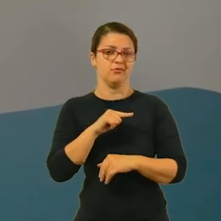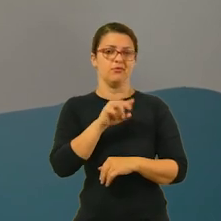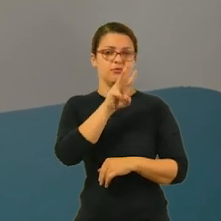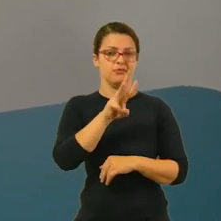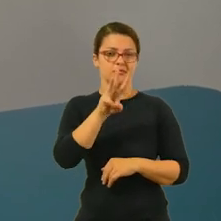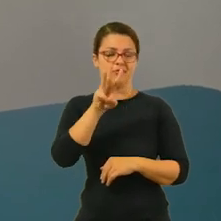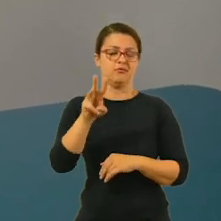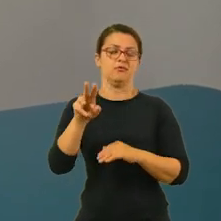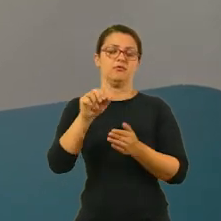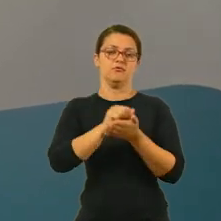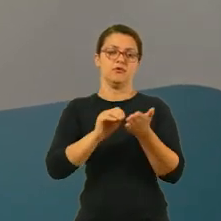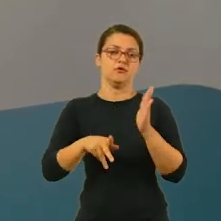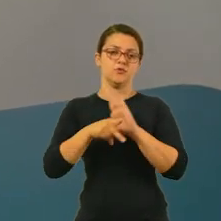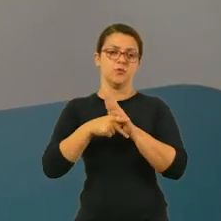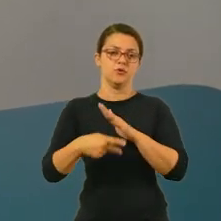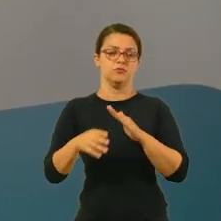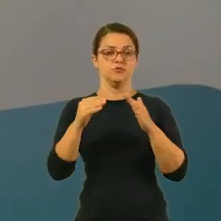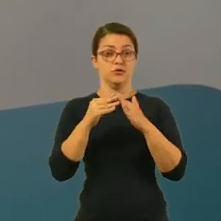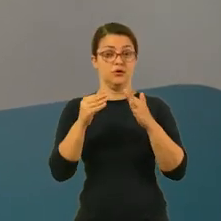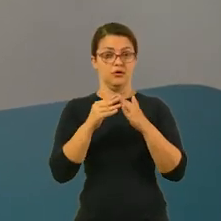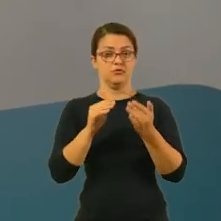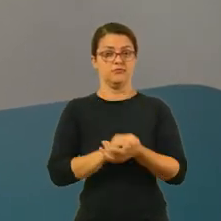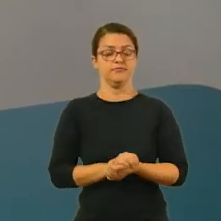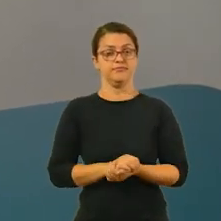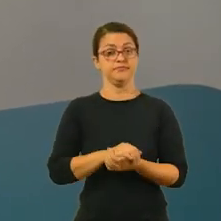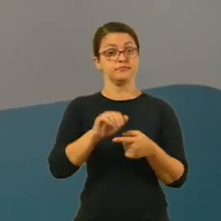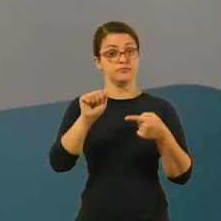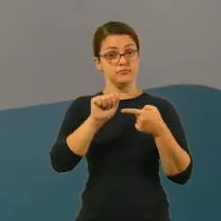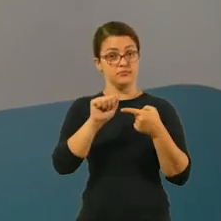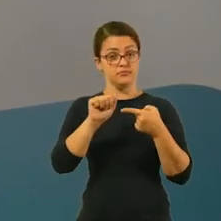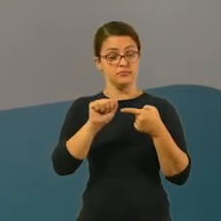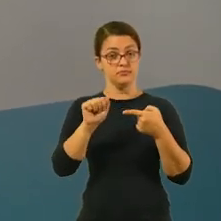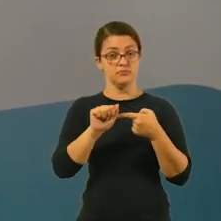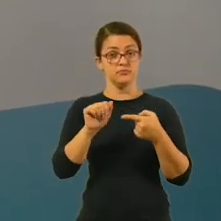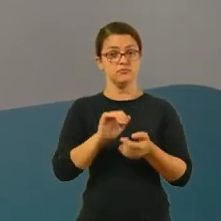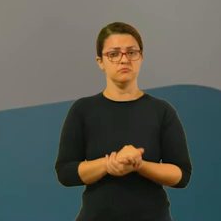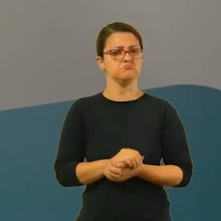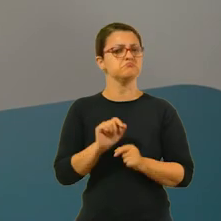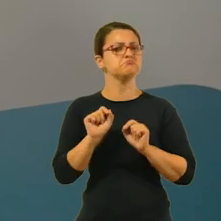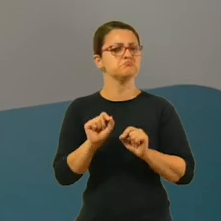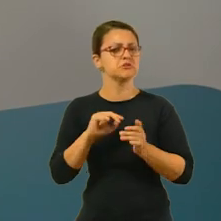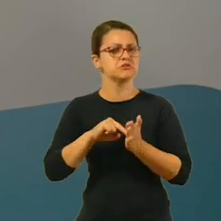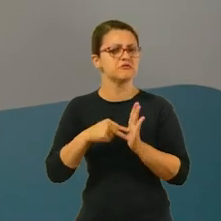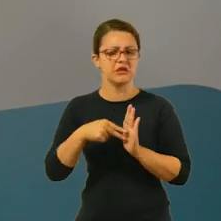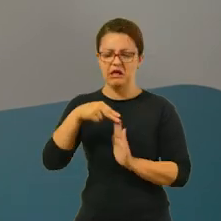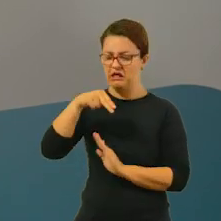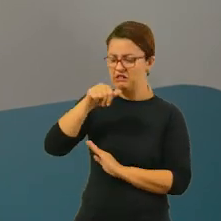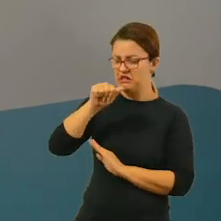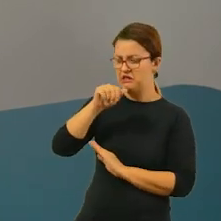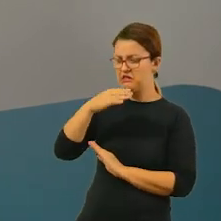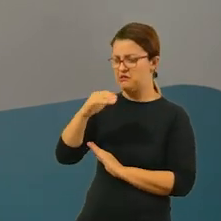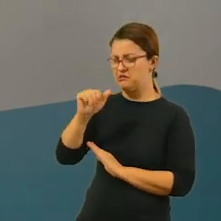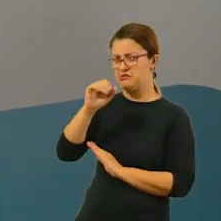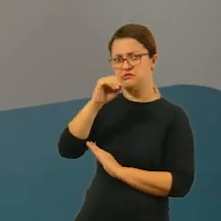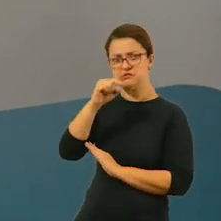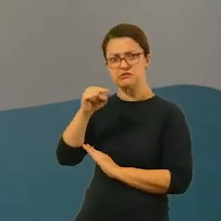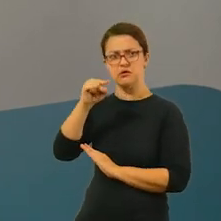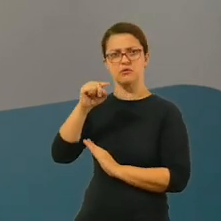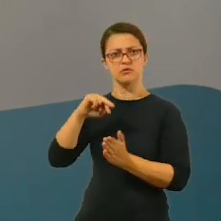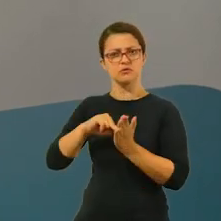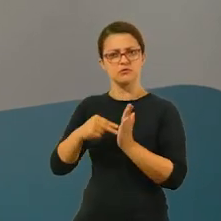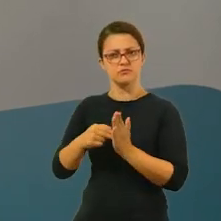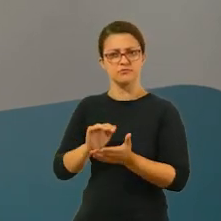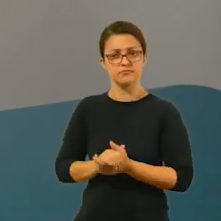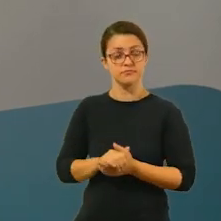no link lição de casa. Então, na letra A, vocês vão responder o que é nação. Na letra B,